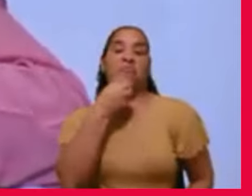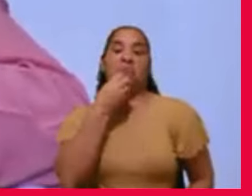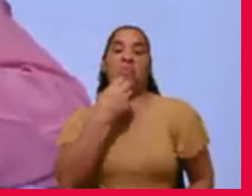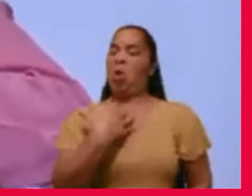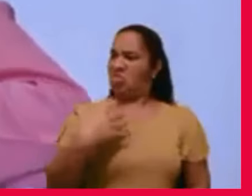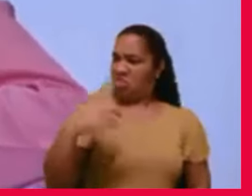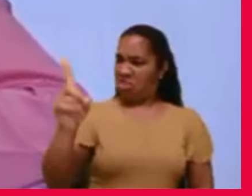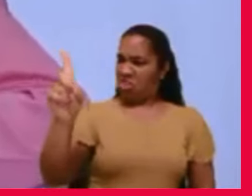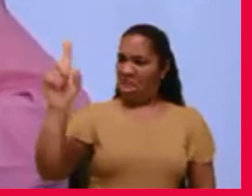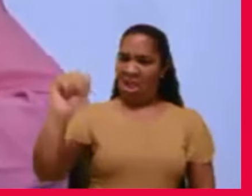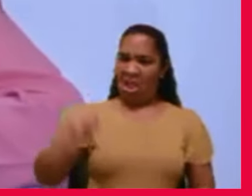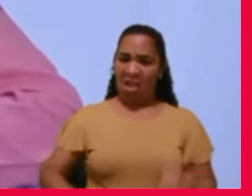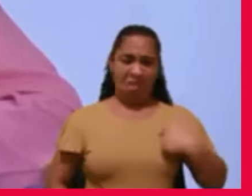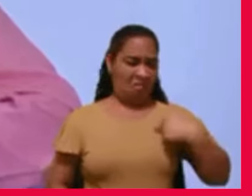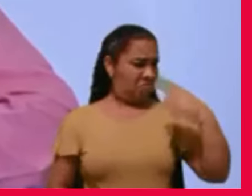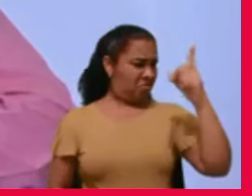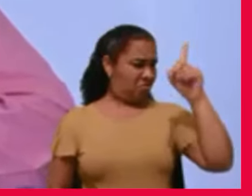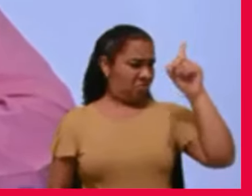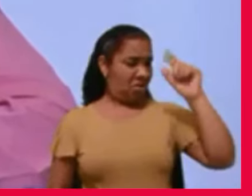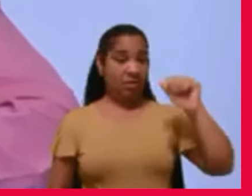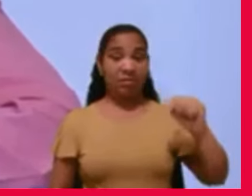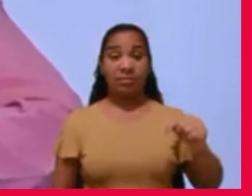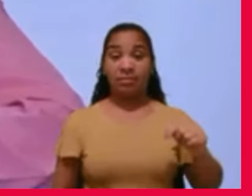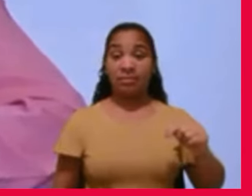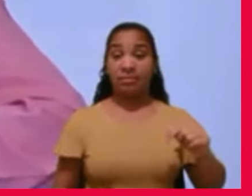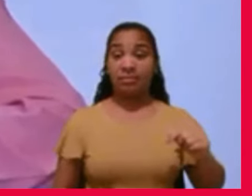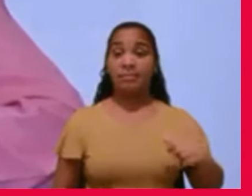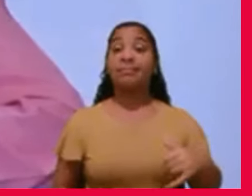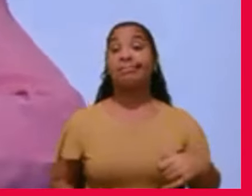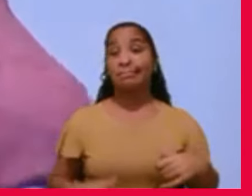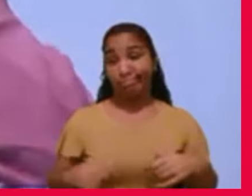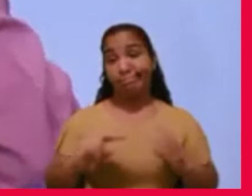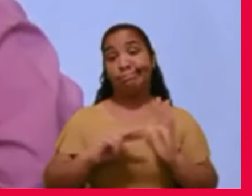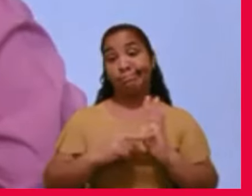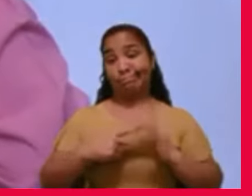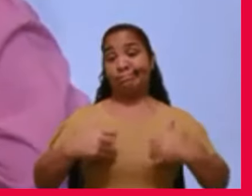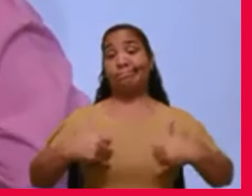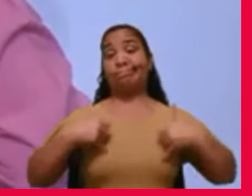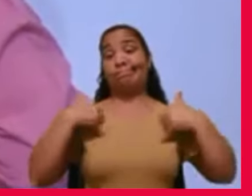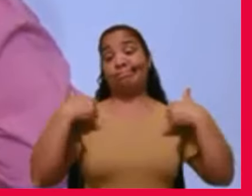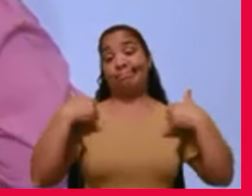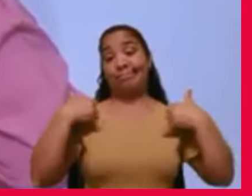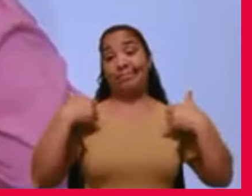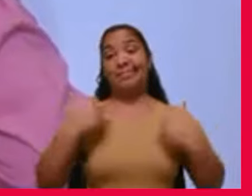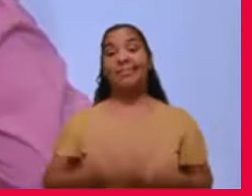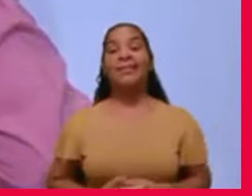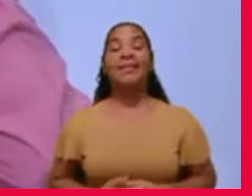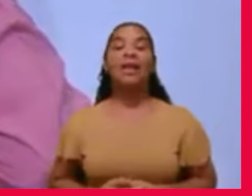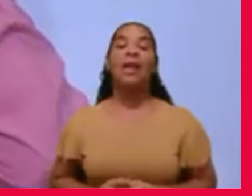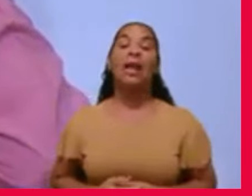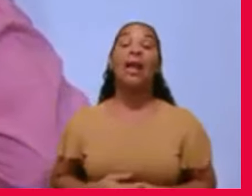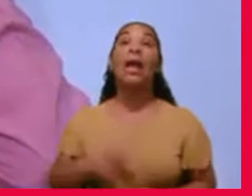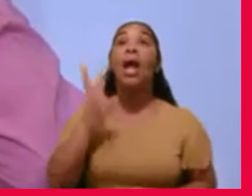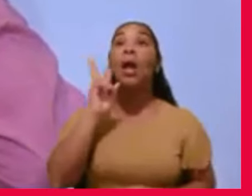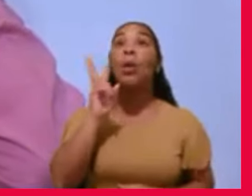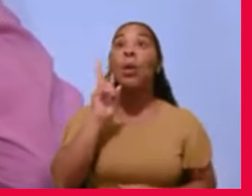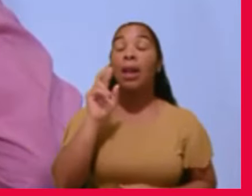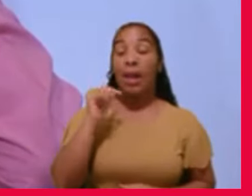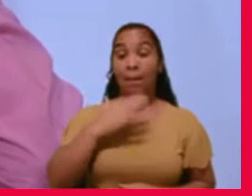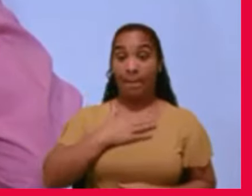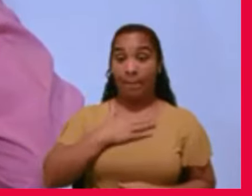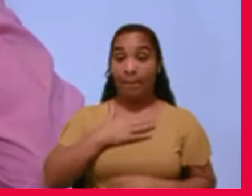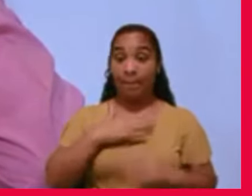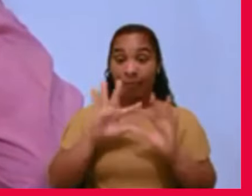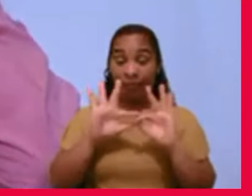sou gente, o gente é narciso, eu tive um membro da minha família, que foi a